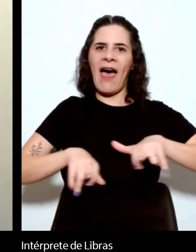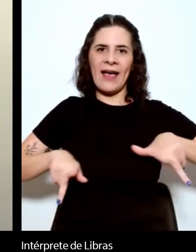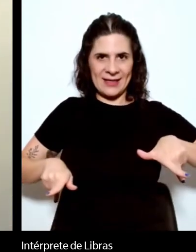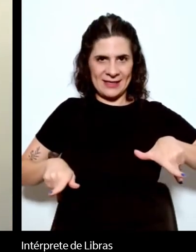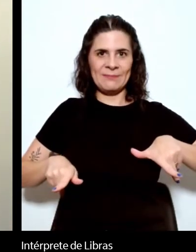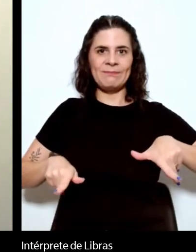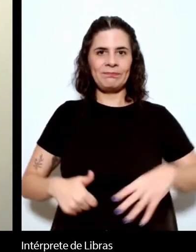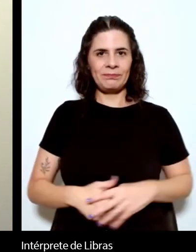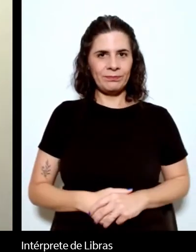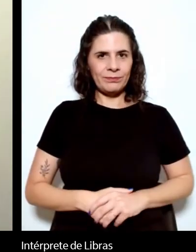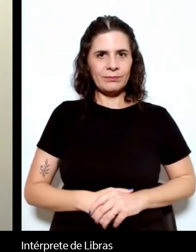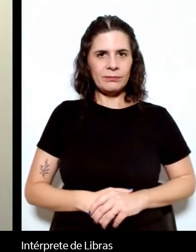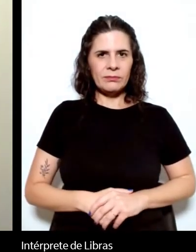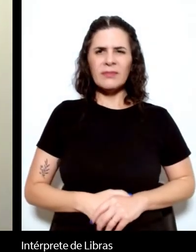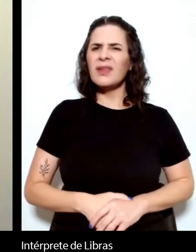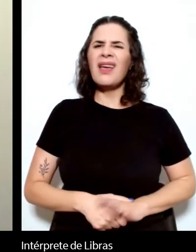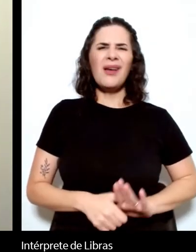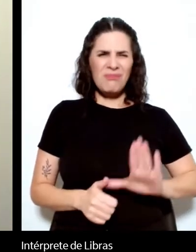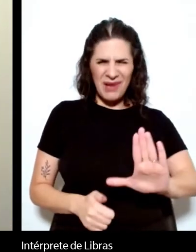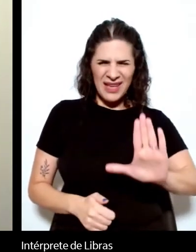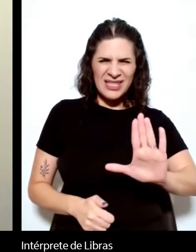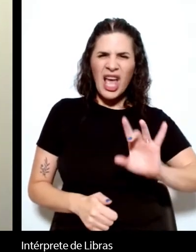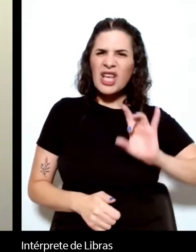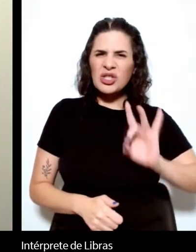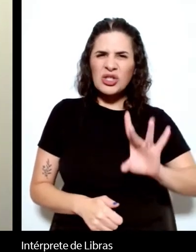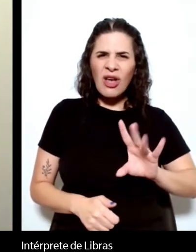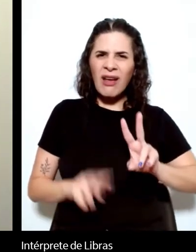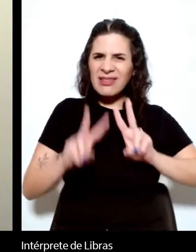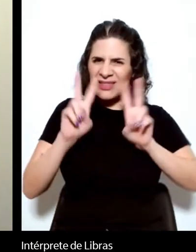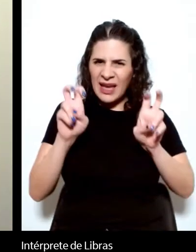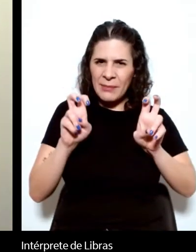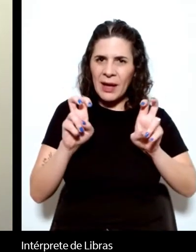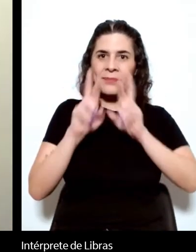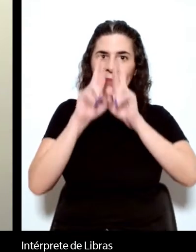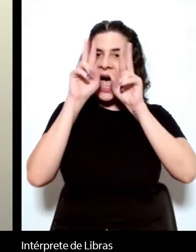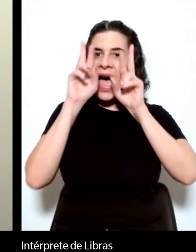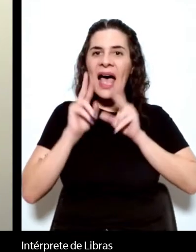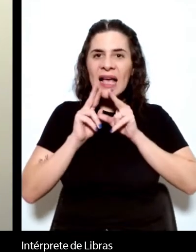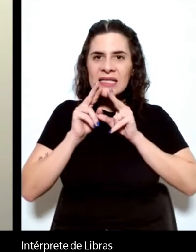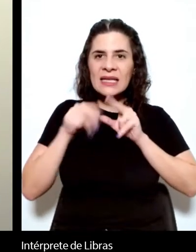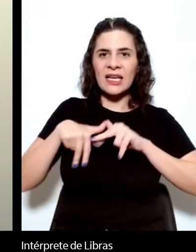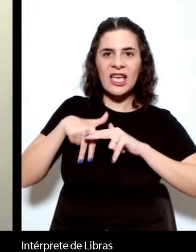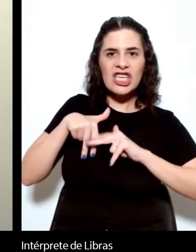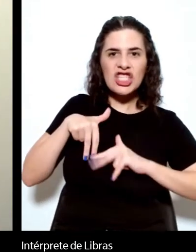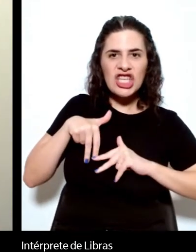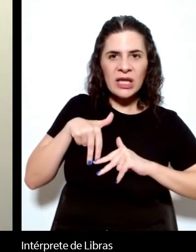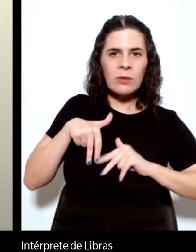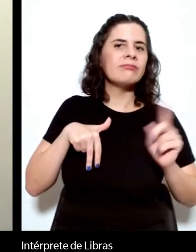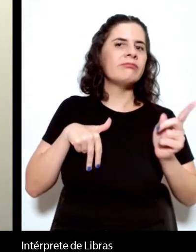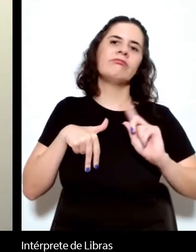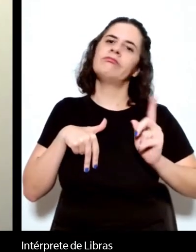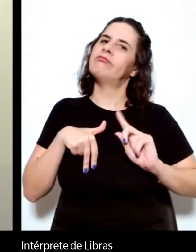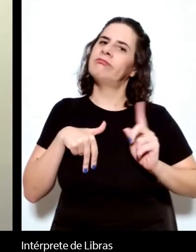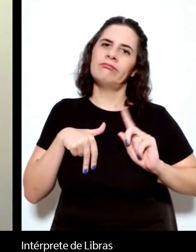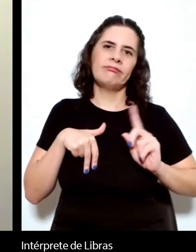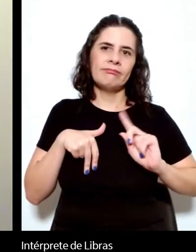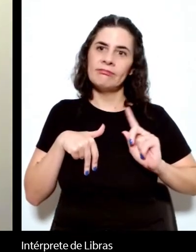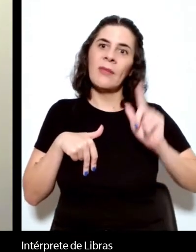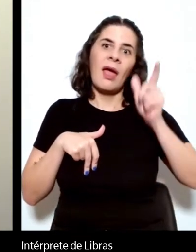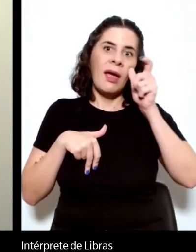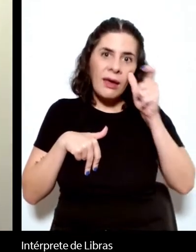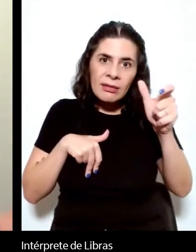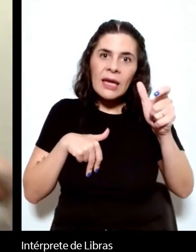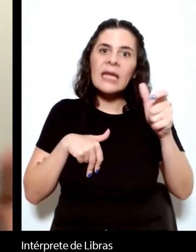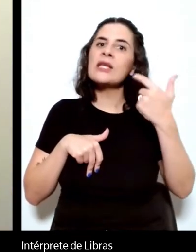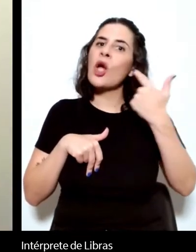E aí, eles não ficam somente nas questões de raça e gênero. Os interesses dos alunos se expandem para